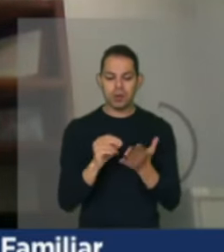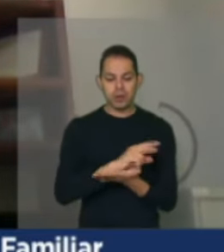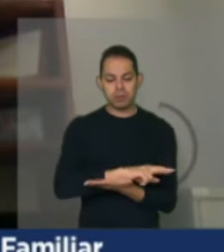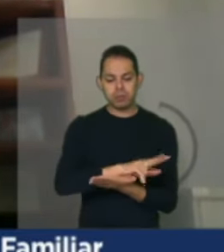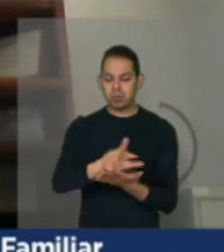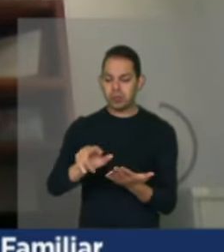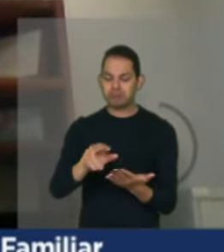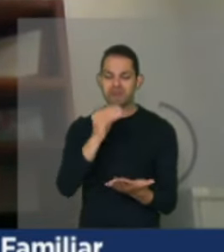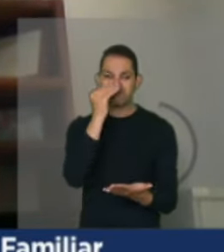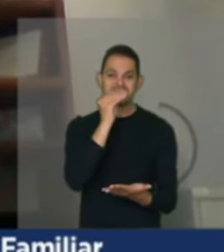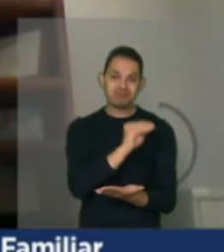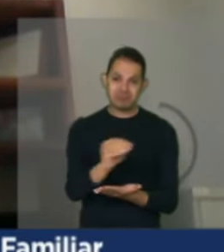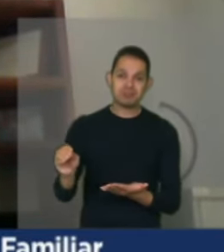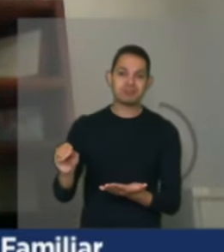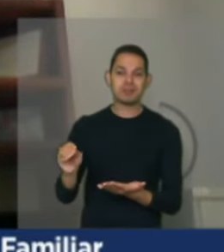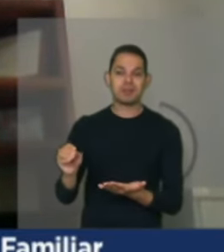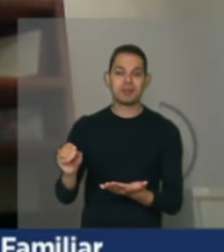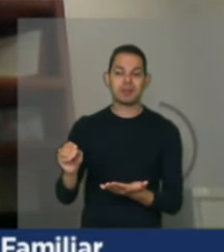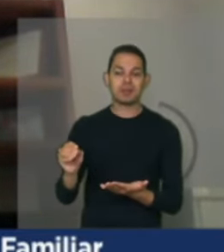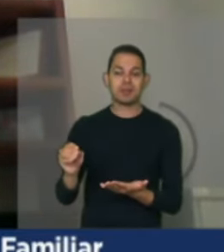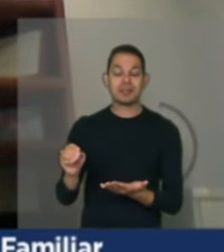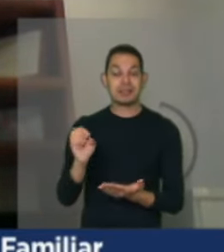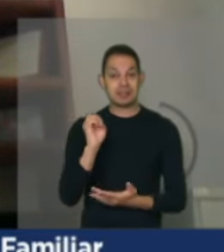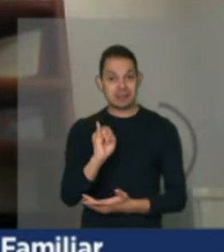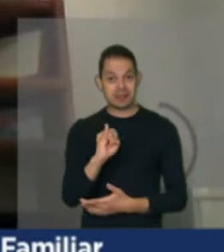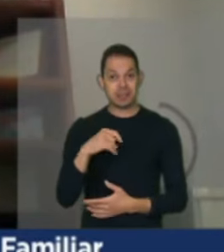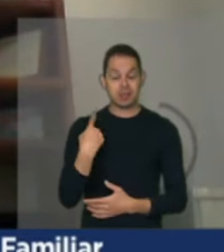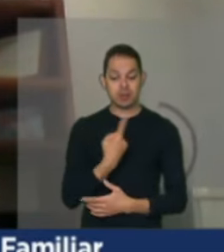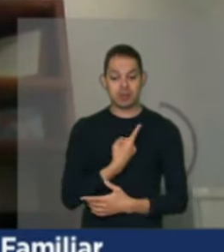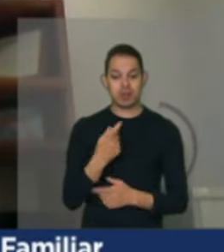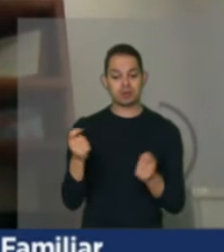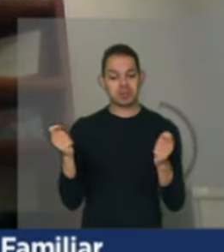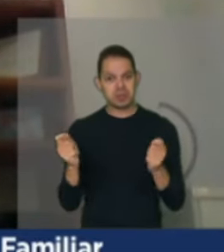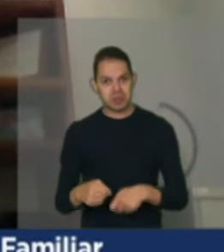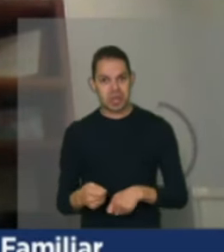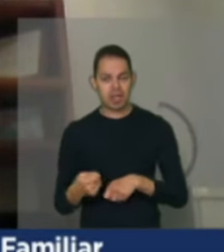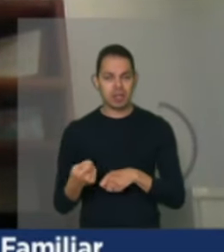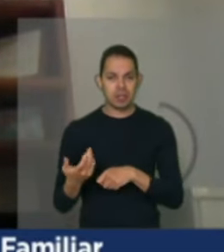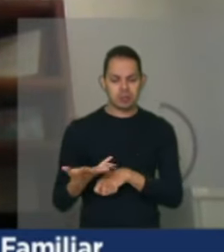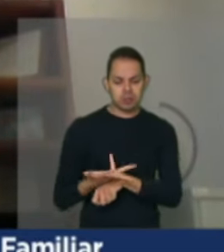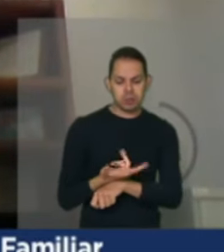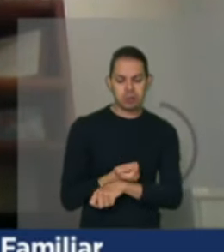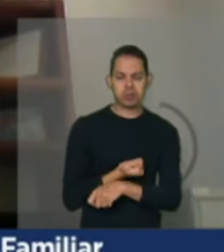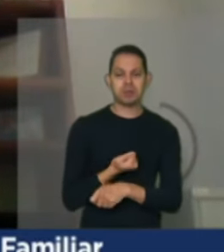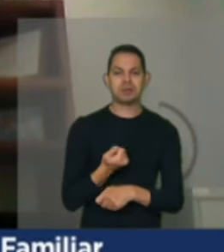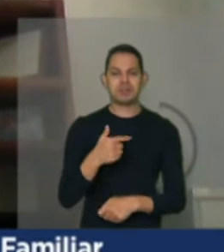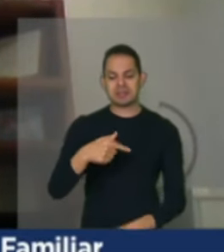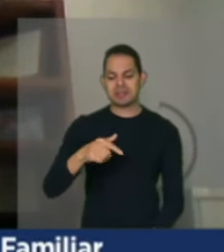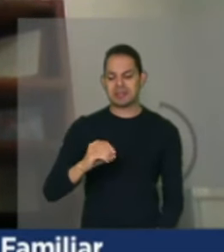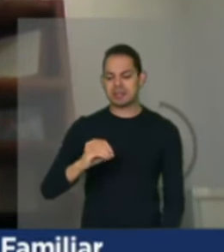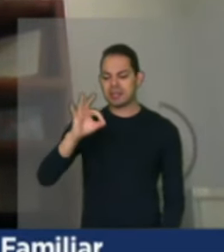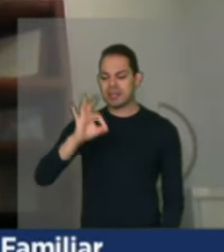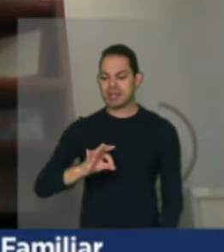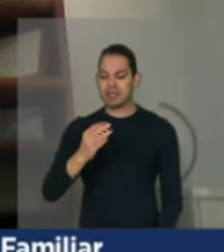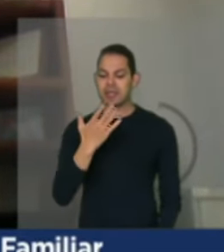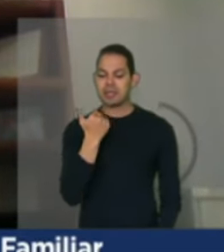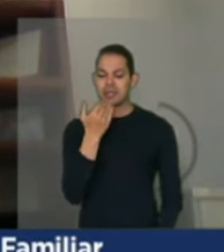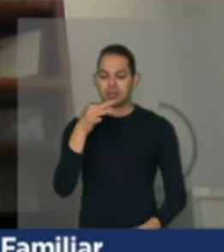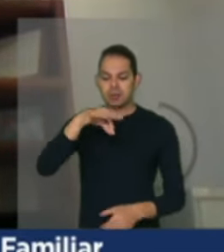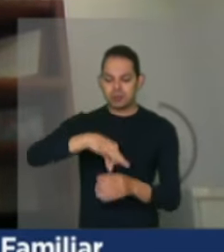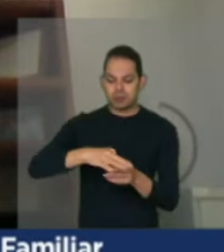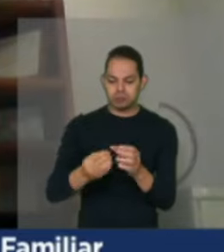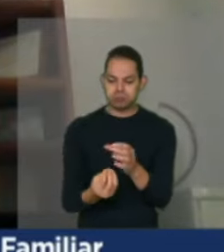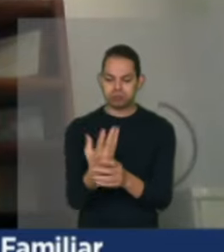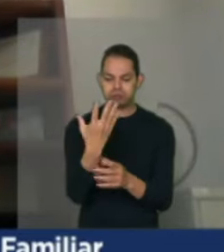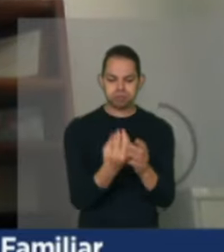temos. E se nós temos uma capacidade de produzir toda a alimentação, ou 70% dessa alimentação tão propagada